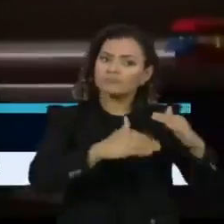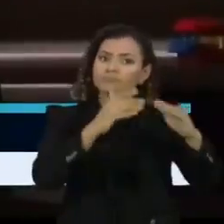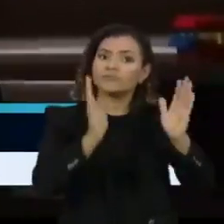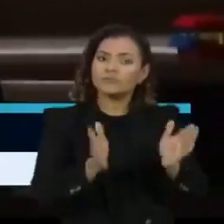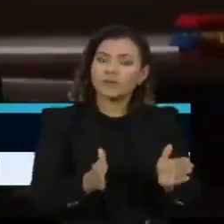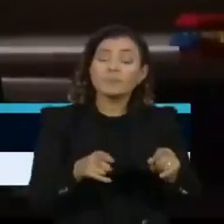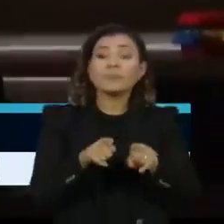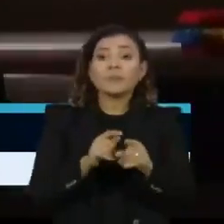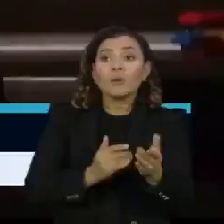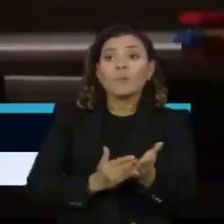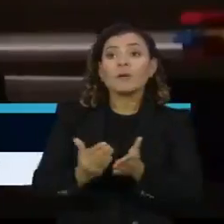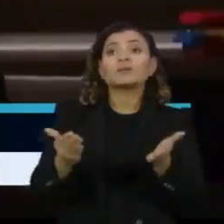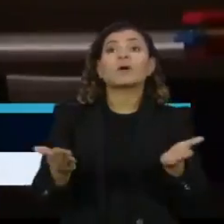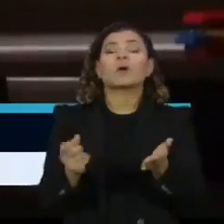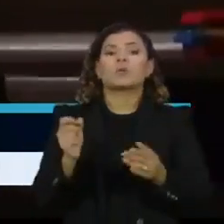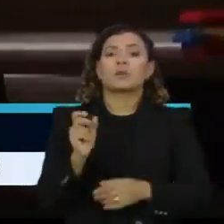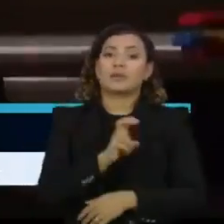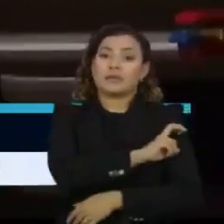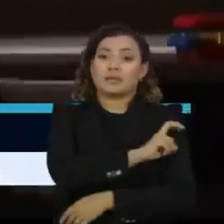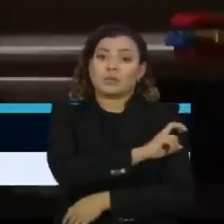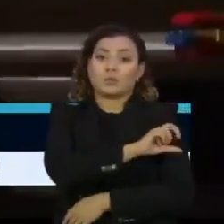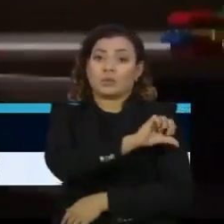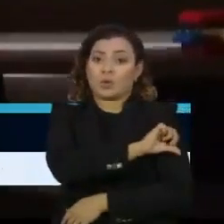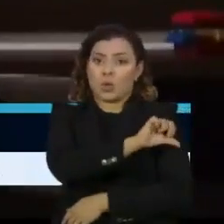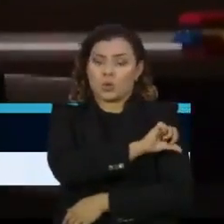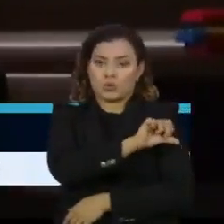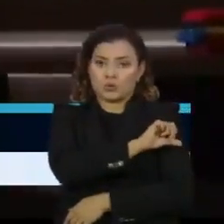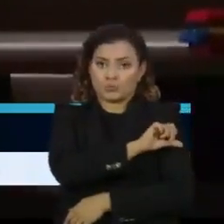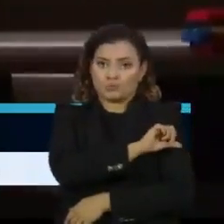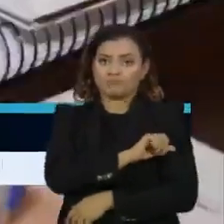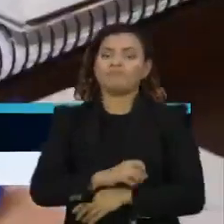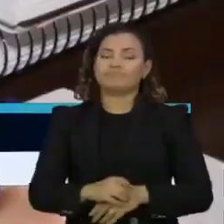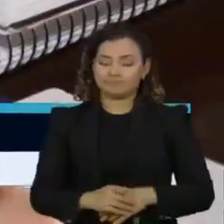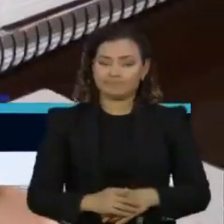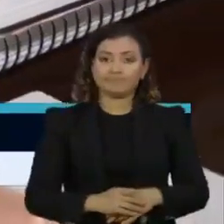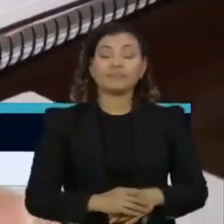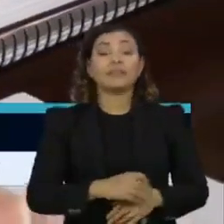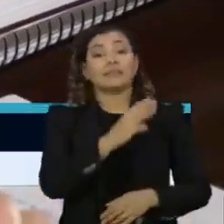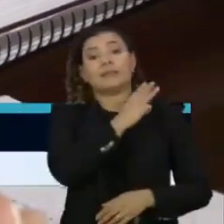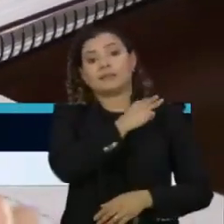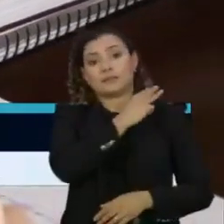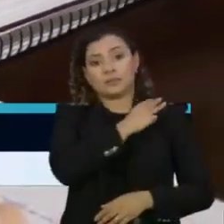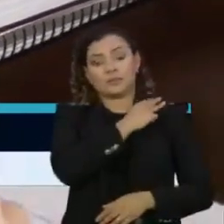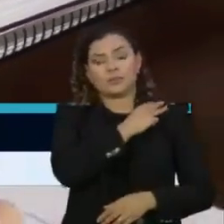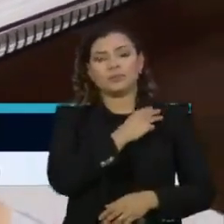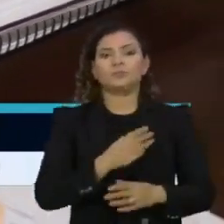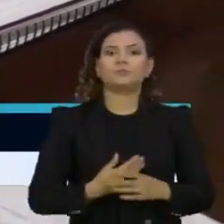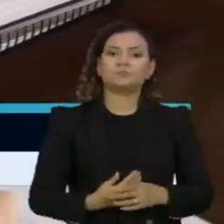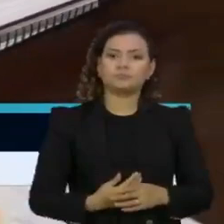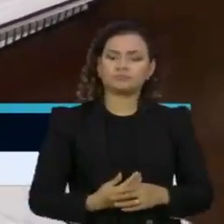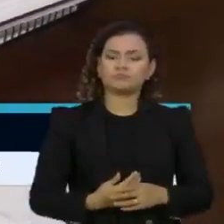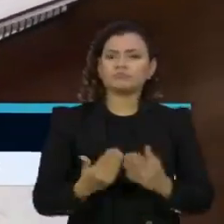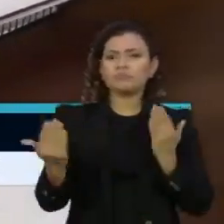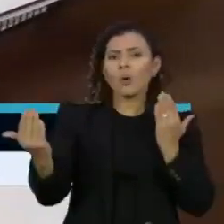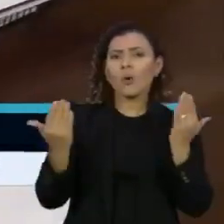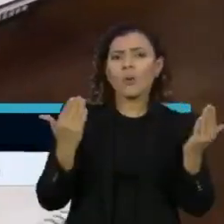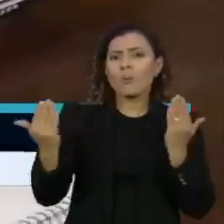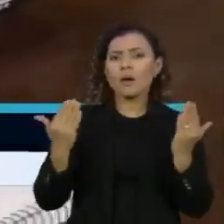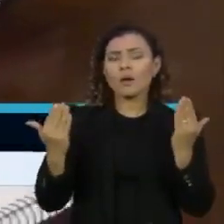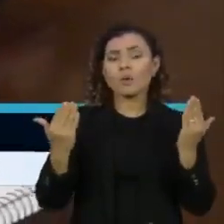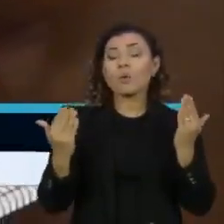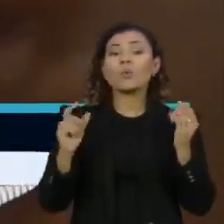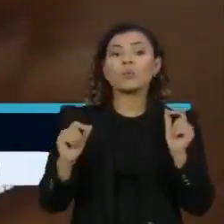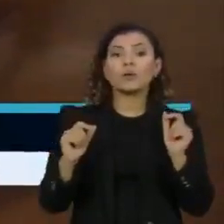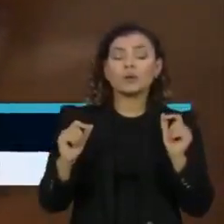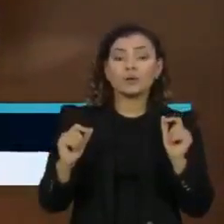que iniciam agora o quinto e o nono anos do ensino fundamental e o terceiro ano do ensino médio. E compararam com os